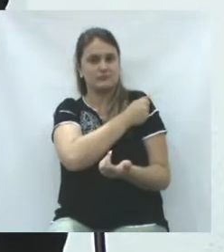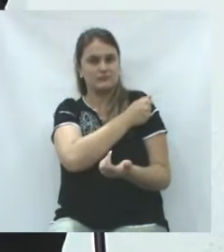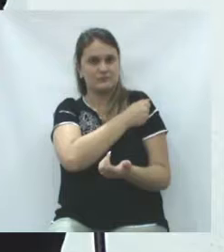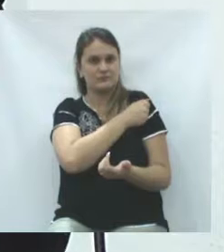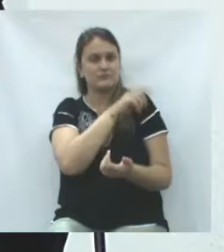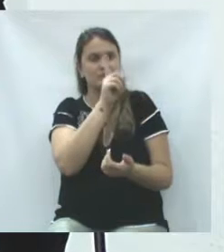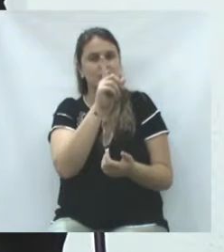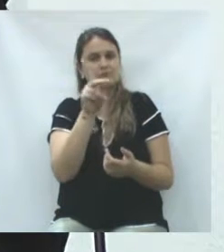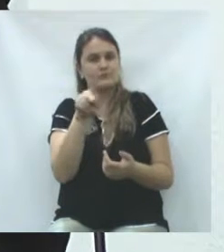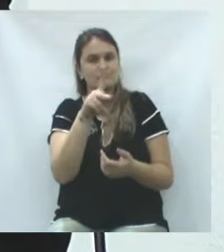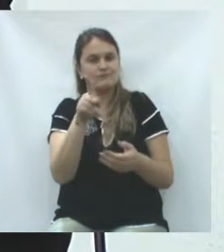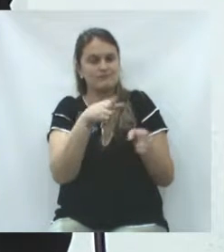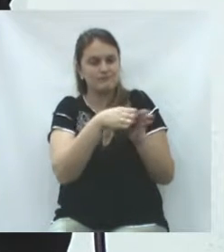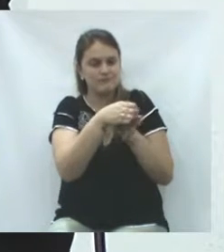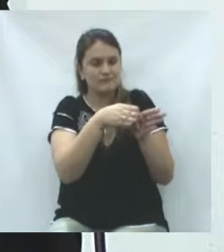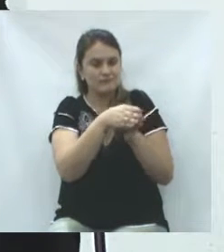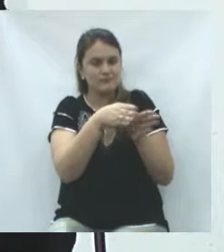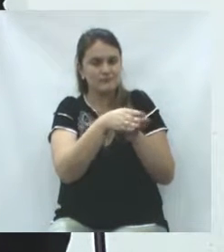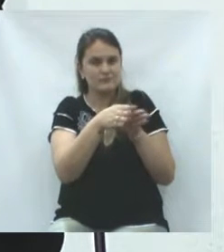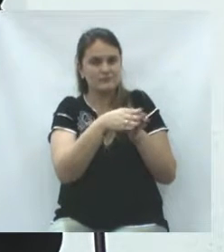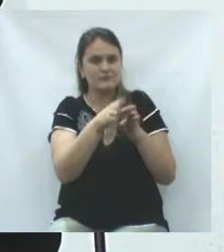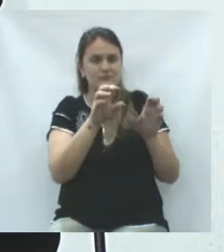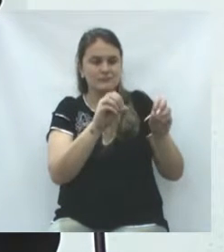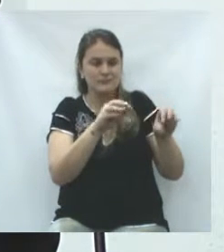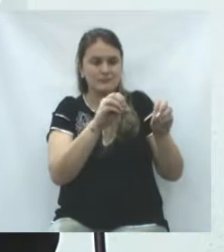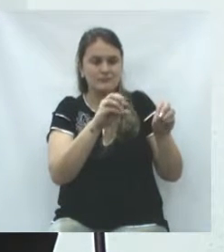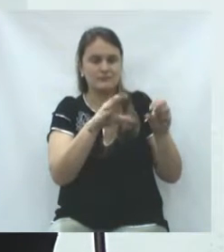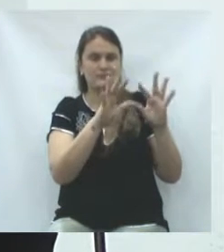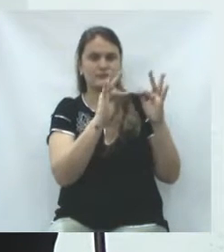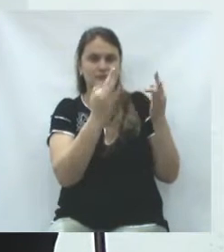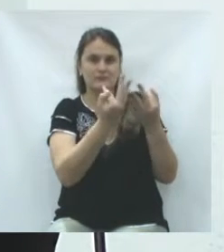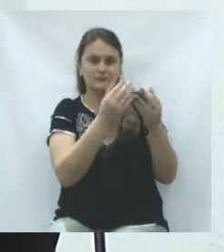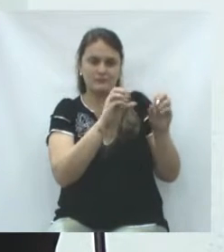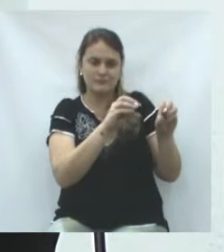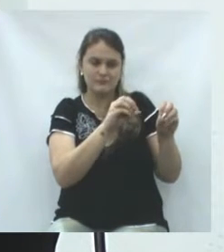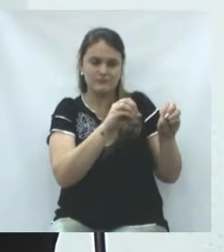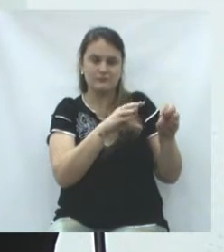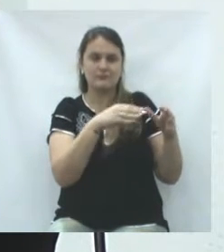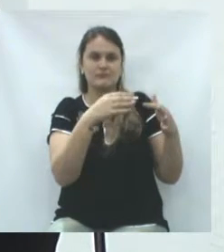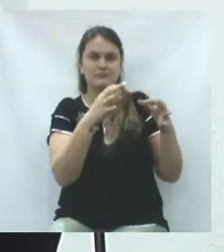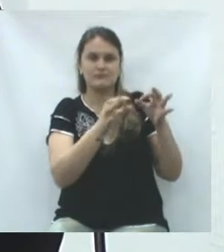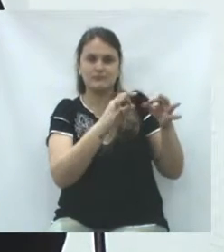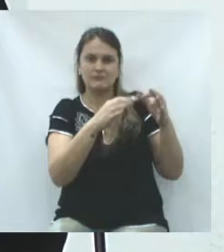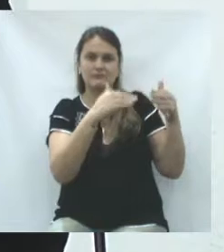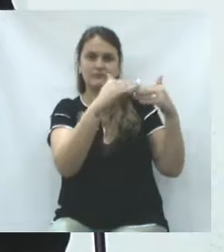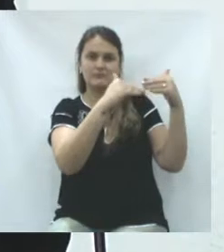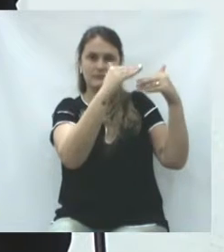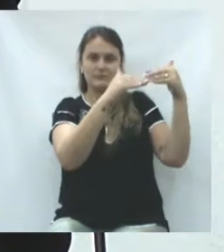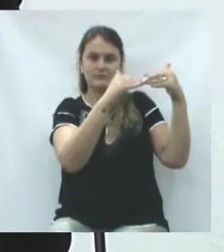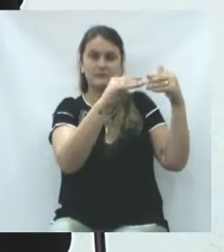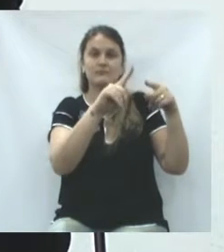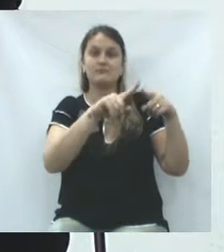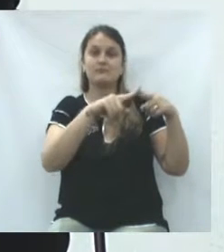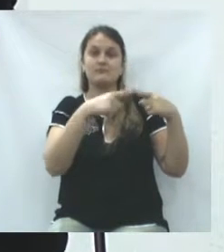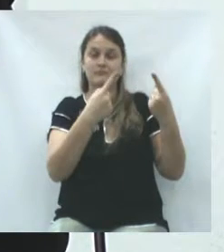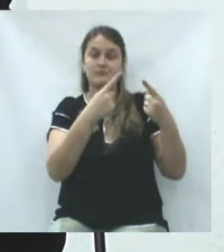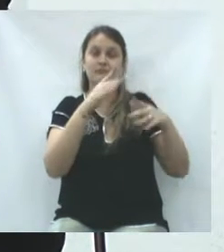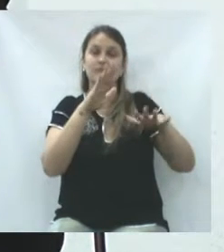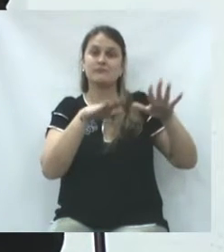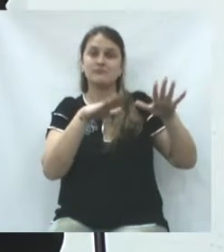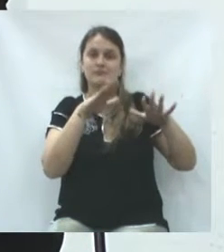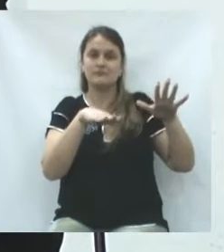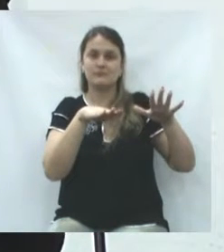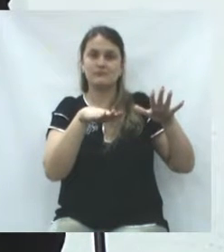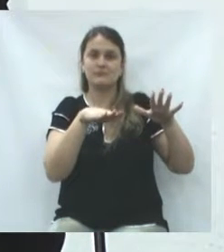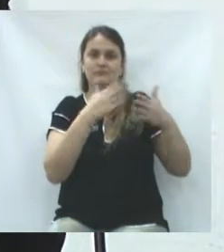-prima é lapidada pela ação dos professores e da família. Mas, principalmente, quando, às